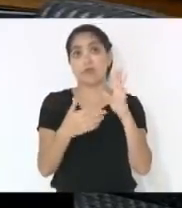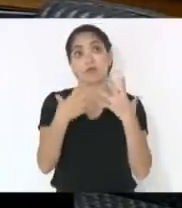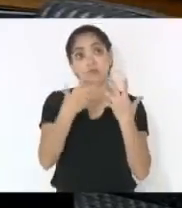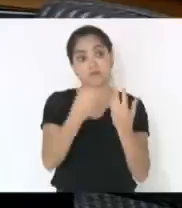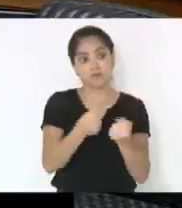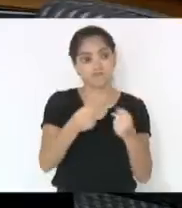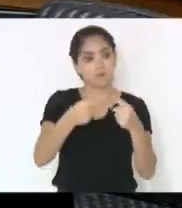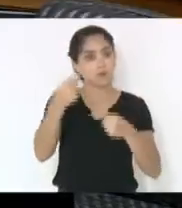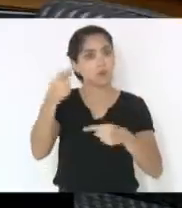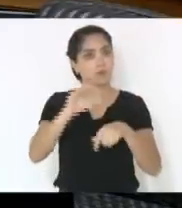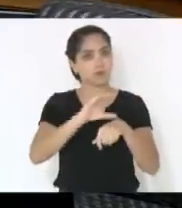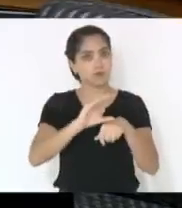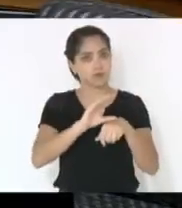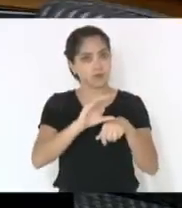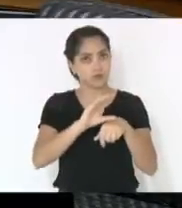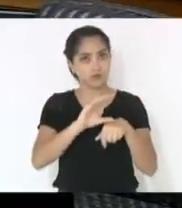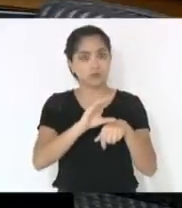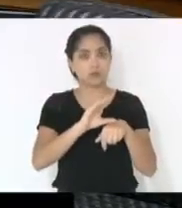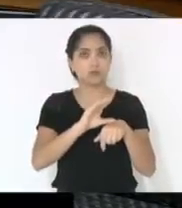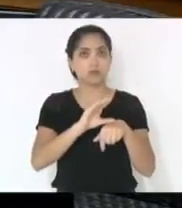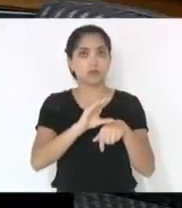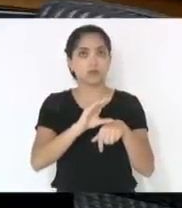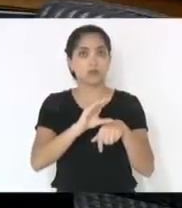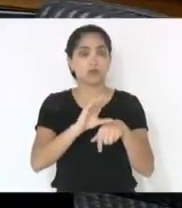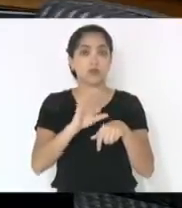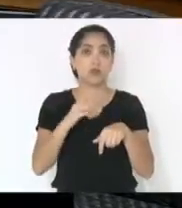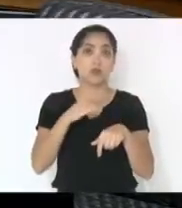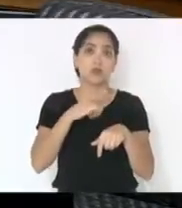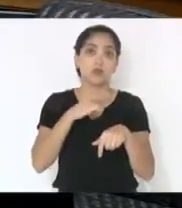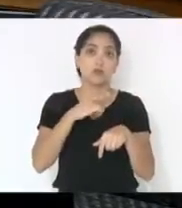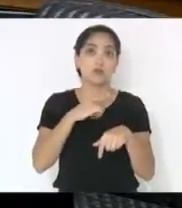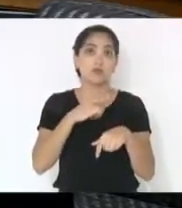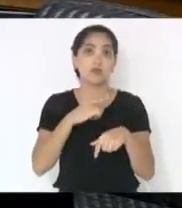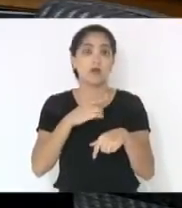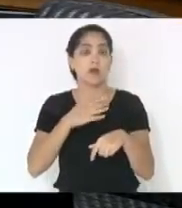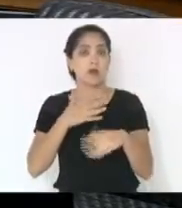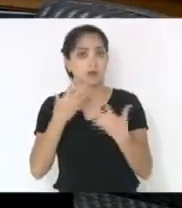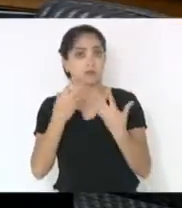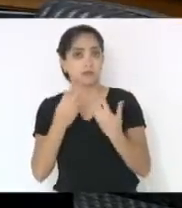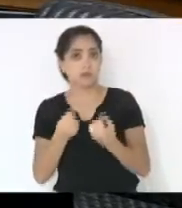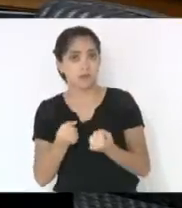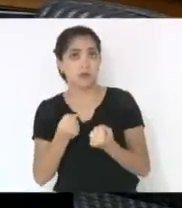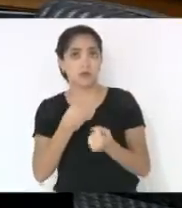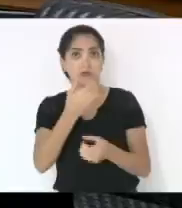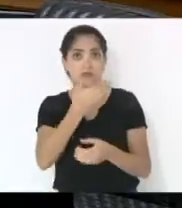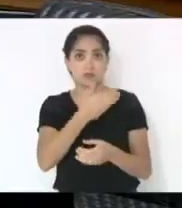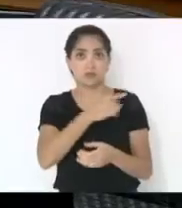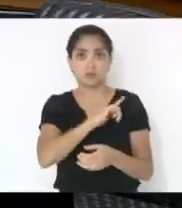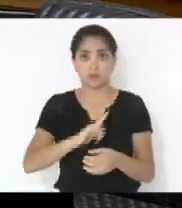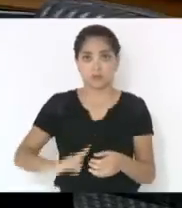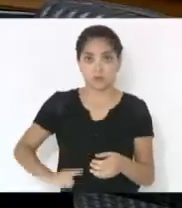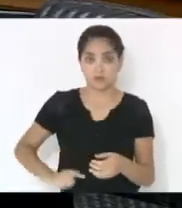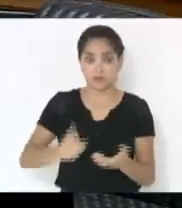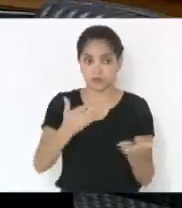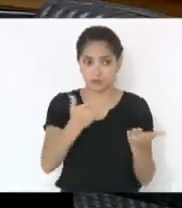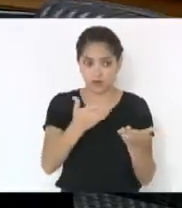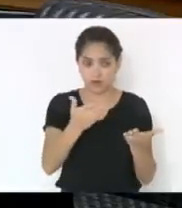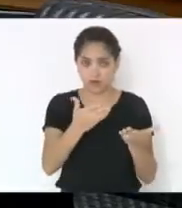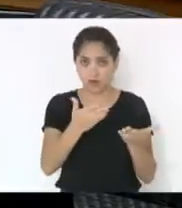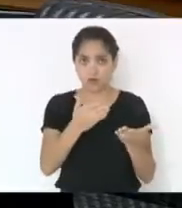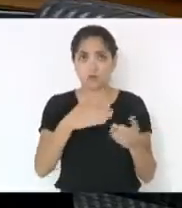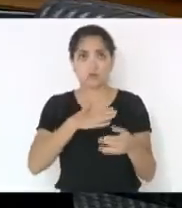inconstitucional. Eu tenho mais simpatia pelo atual governador, evidentemente, do que pelo anterior. Fazia